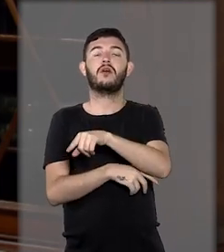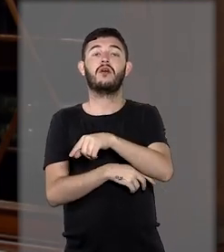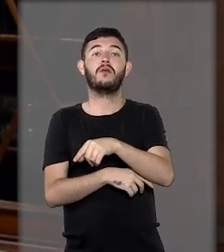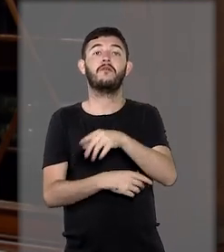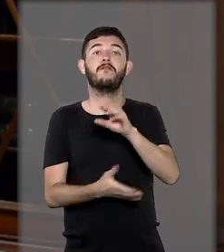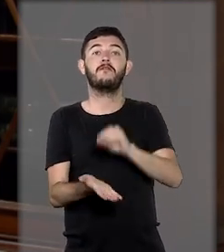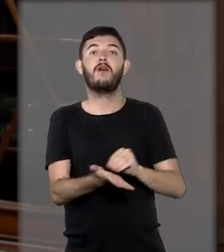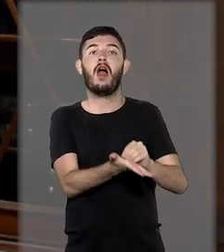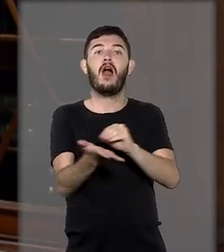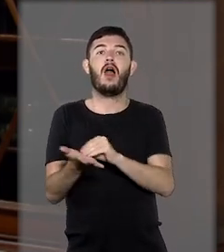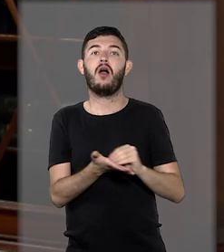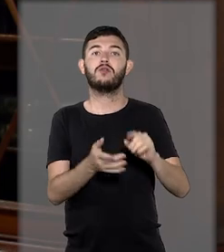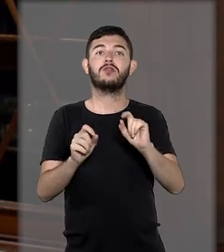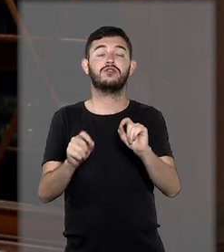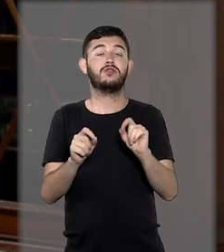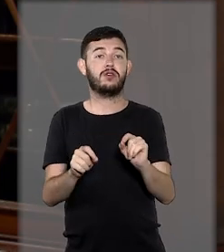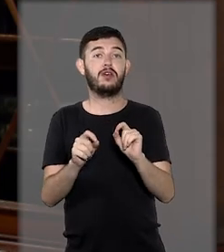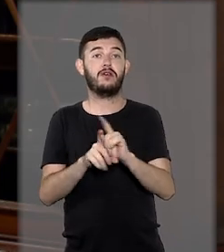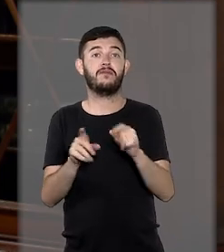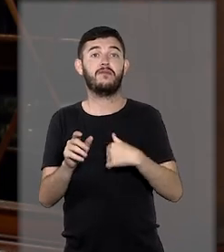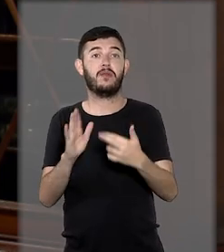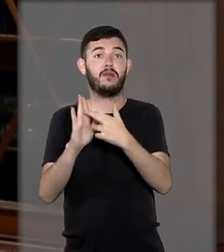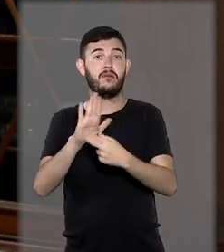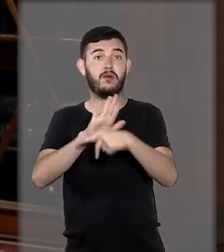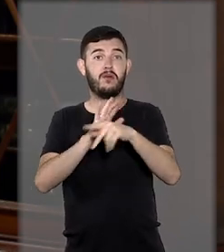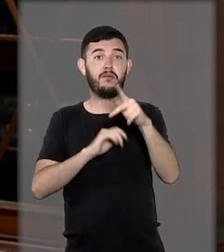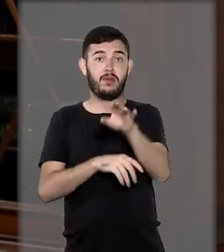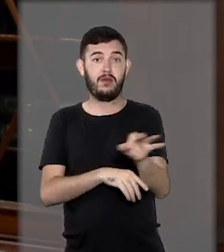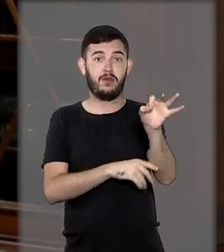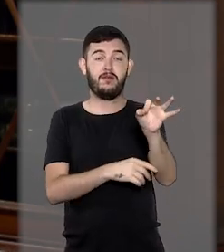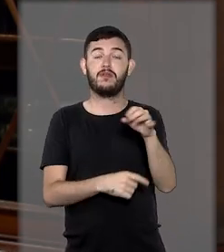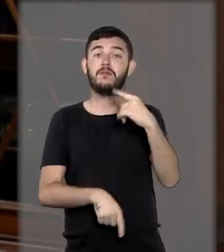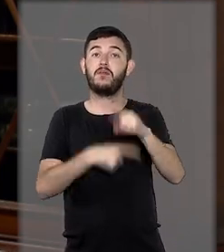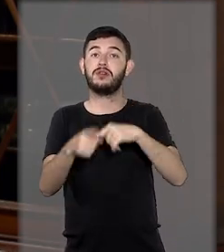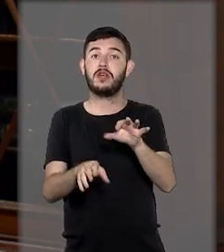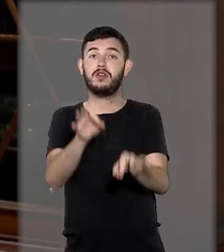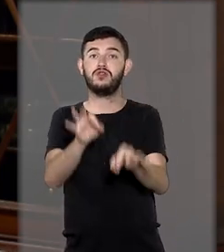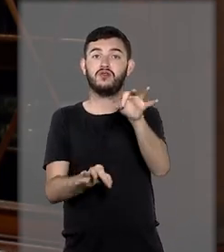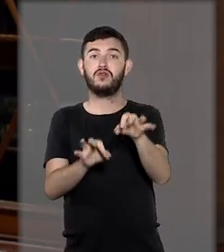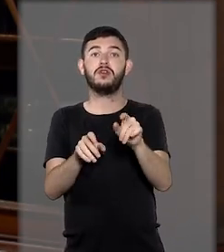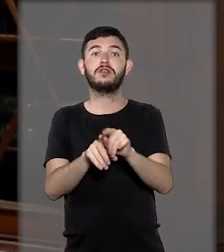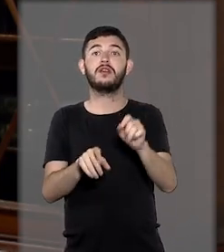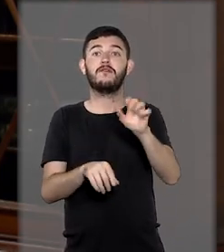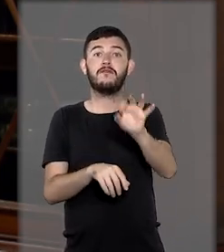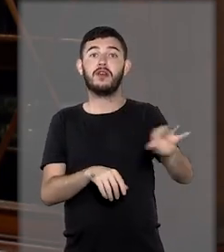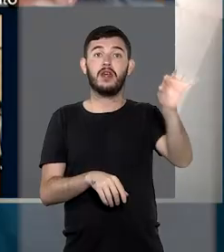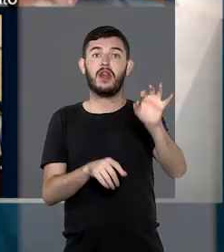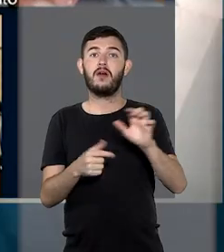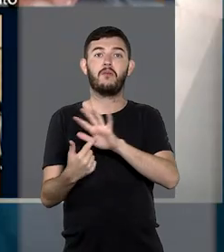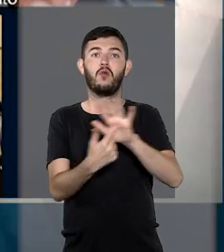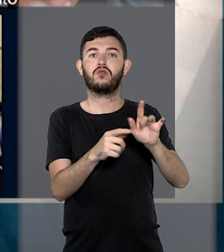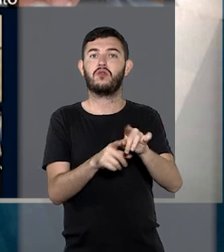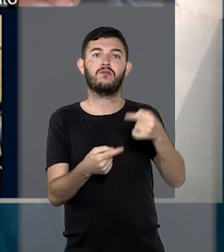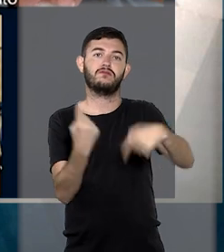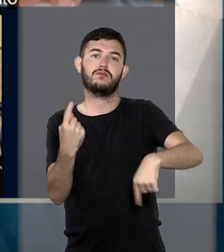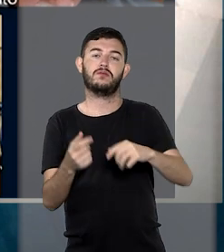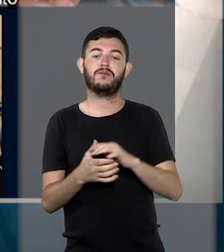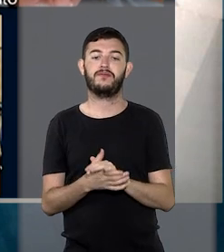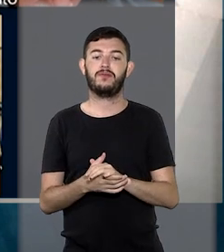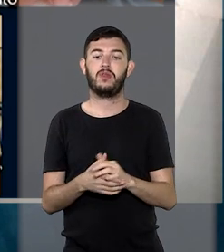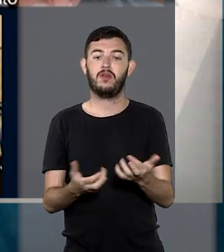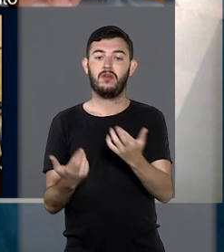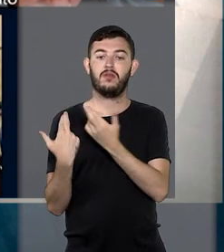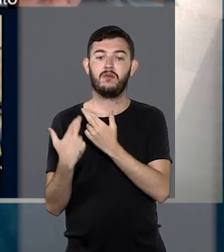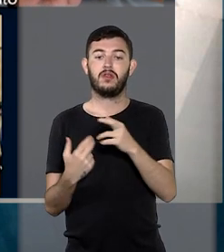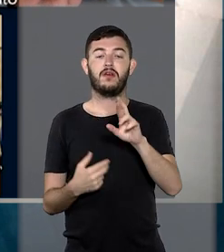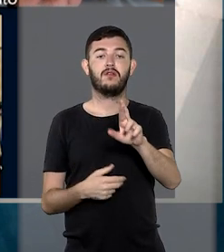atribuições da Polícia Federal para seguir com a investigação, depois que o juízo federal se declarou incompetente. O relator do habeas corpus,